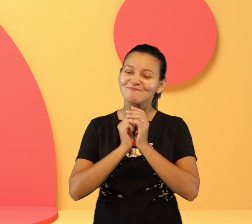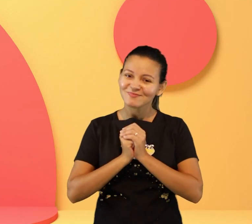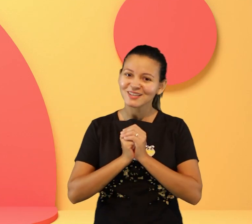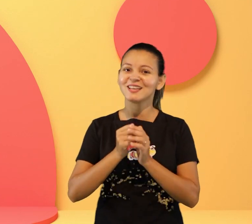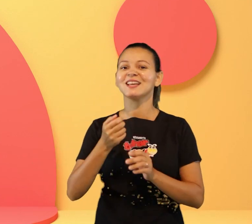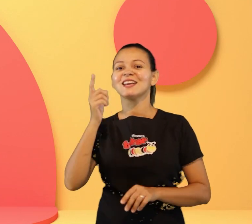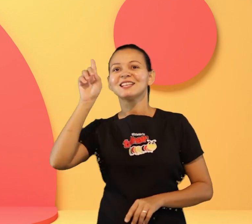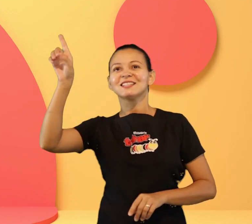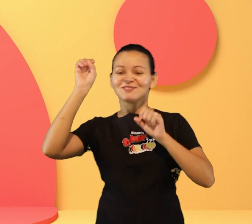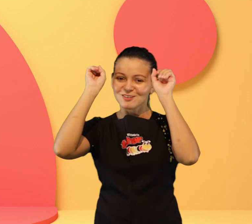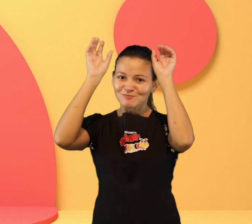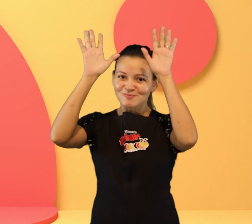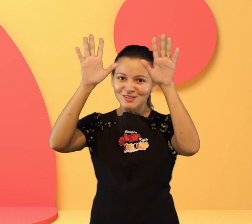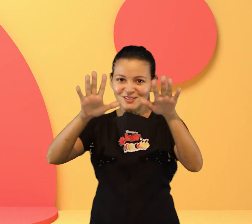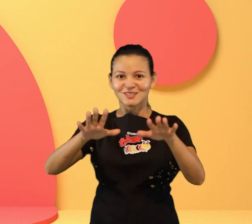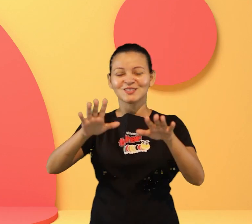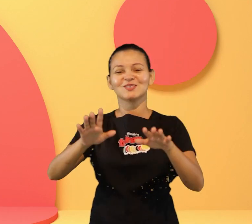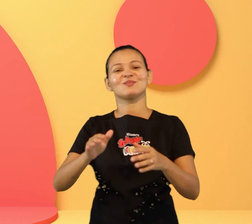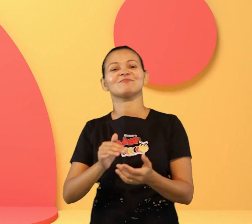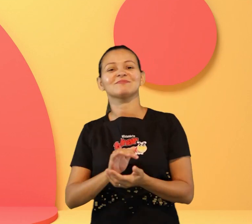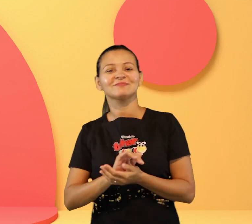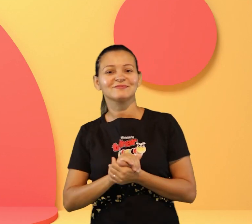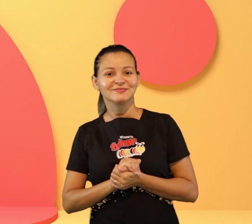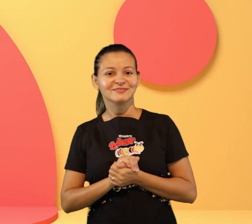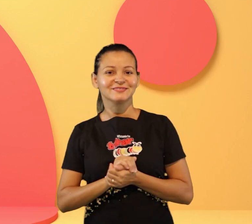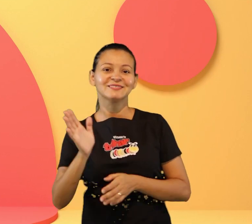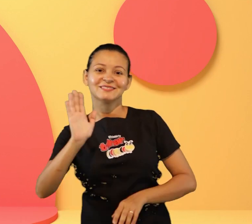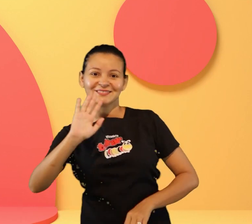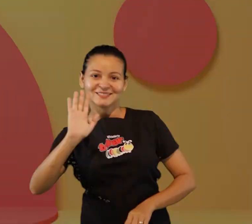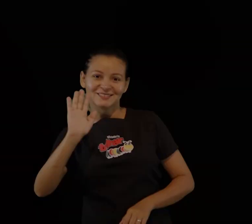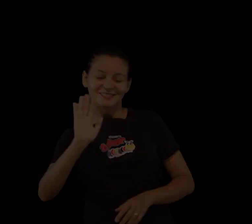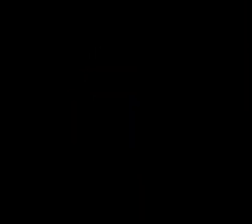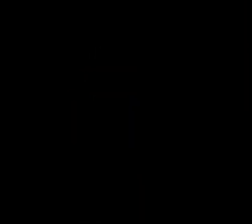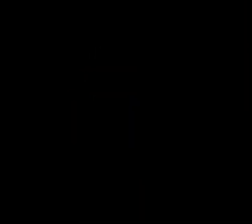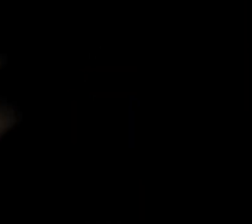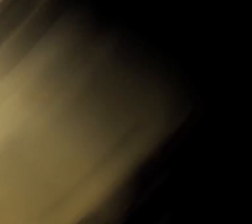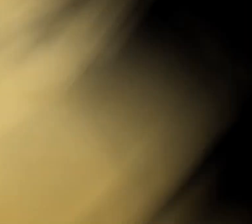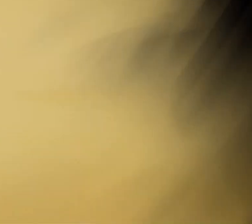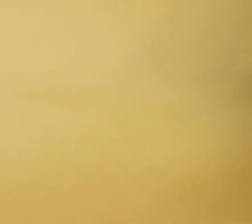amém? fique com Deus e até uma próxima historinha até mais